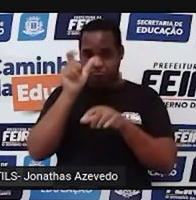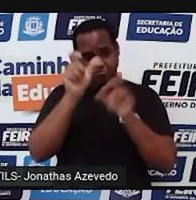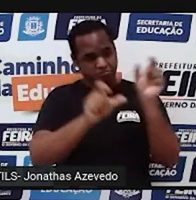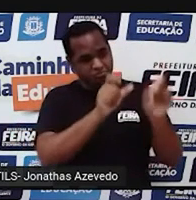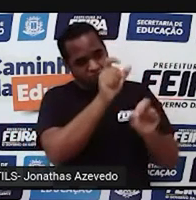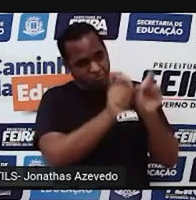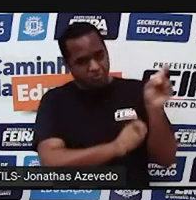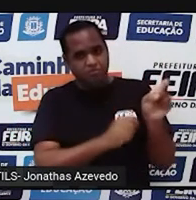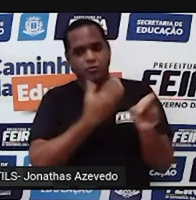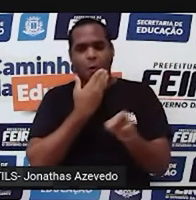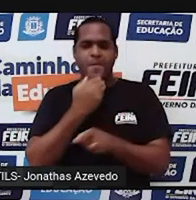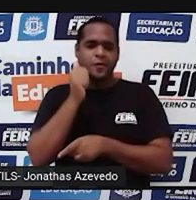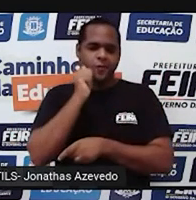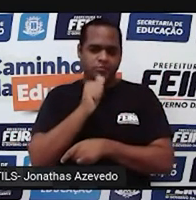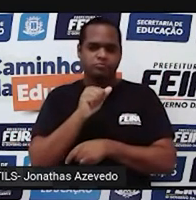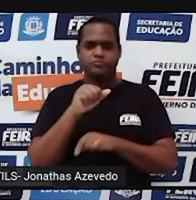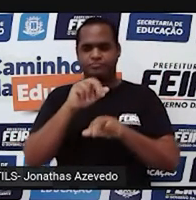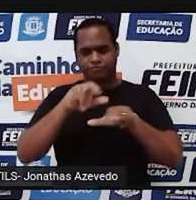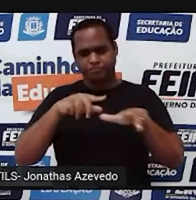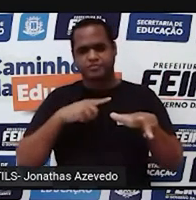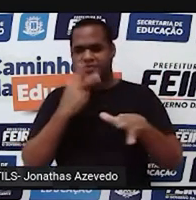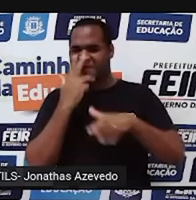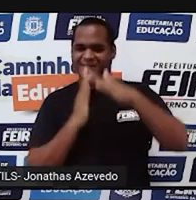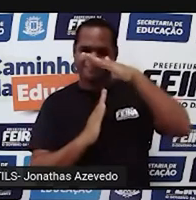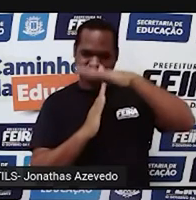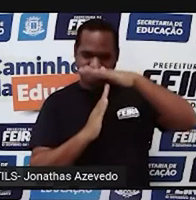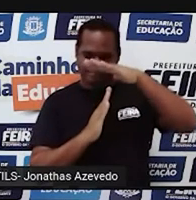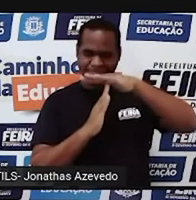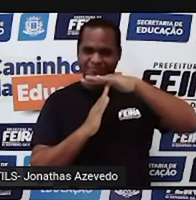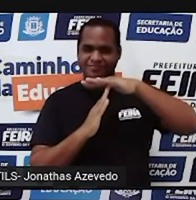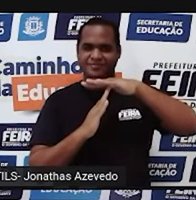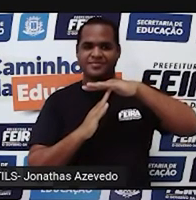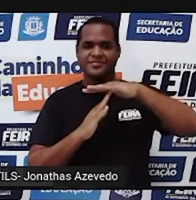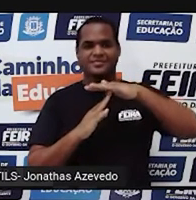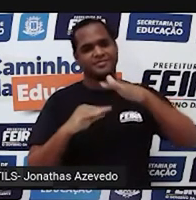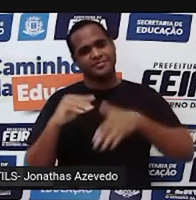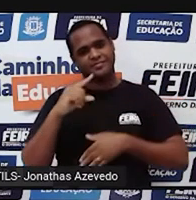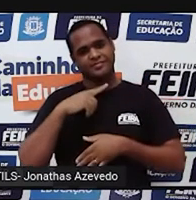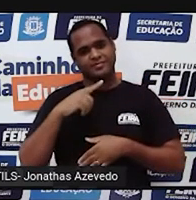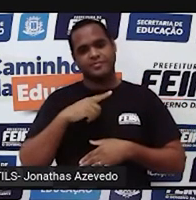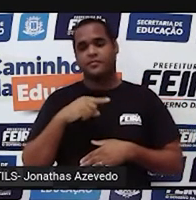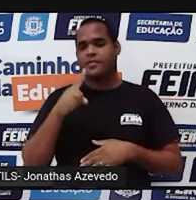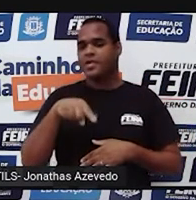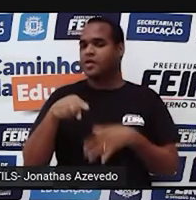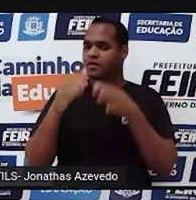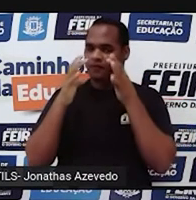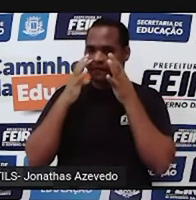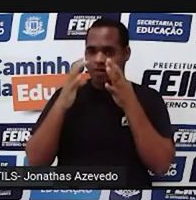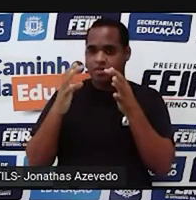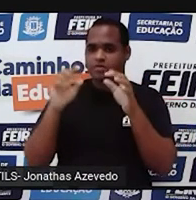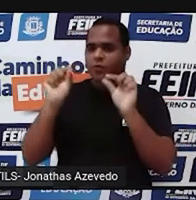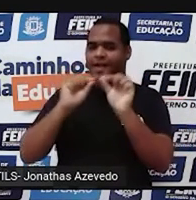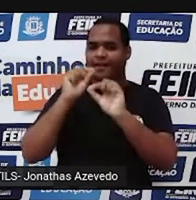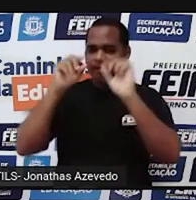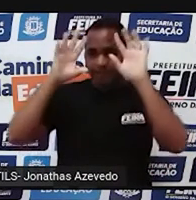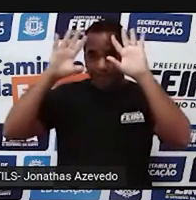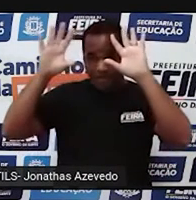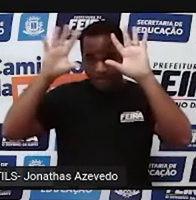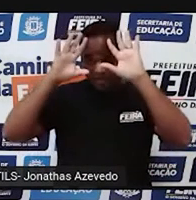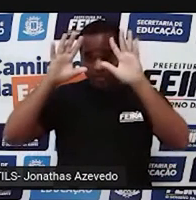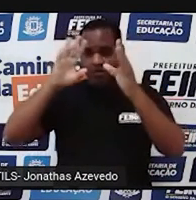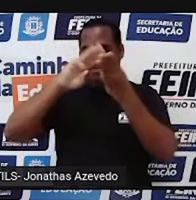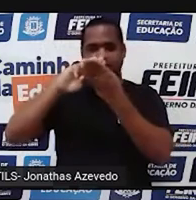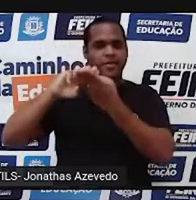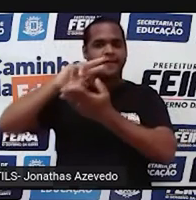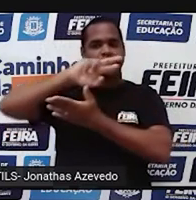a gente vai conseguir chegar até um certo limite, né? Mas do ponto de vista da imaginação matemática,